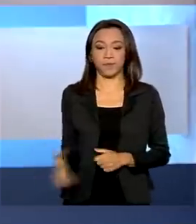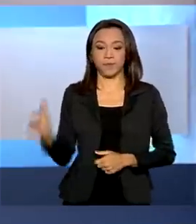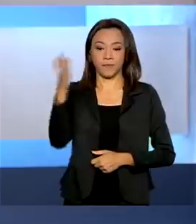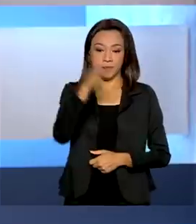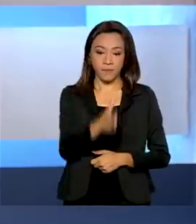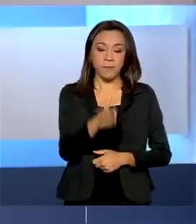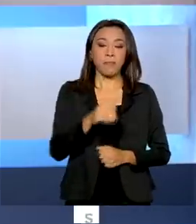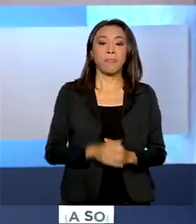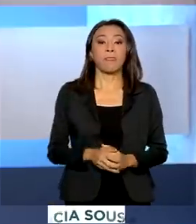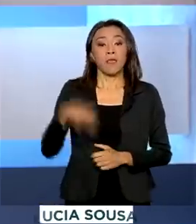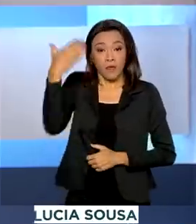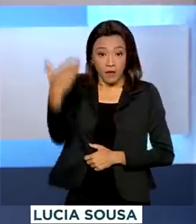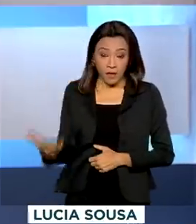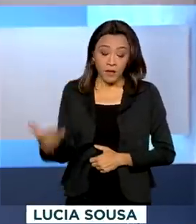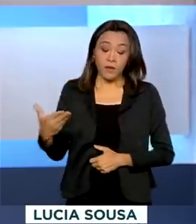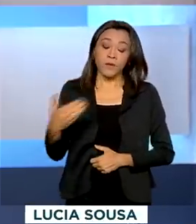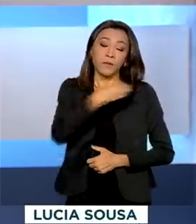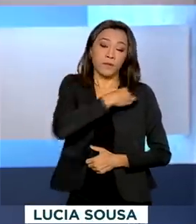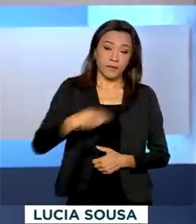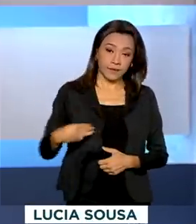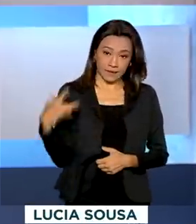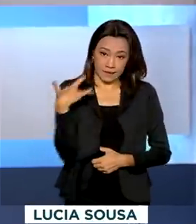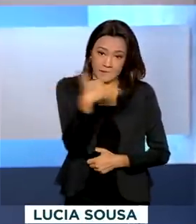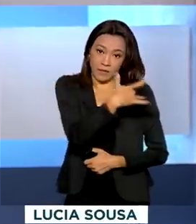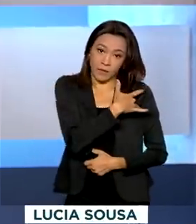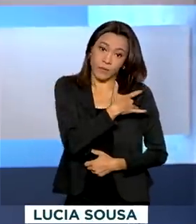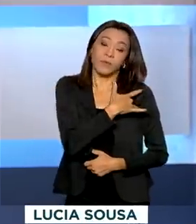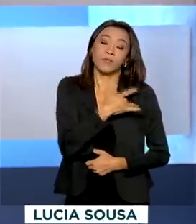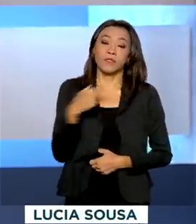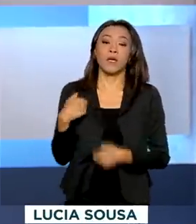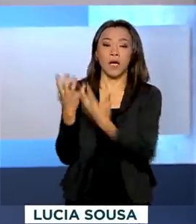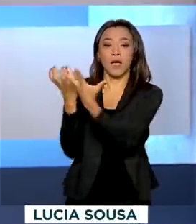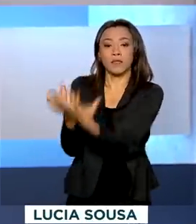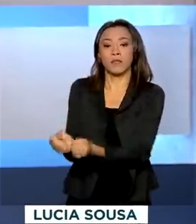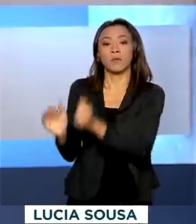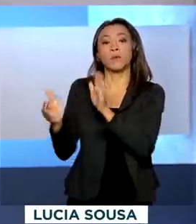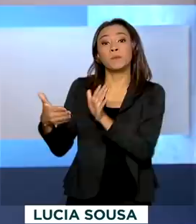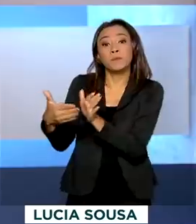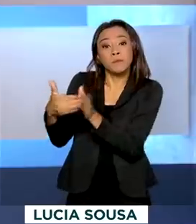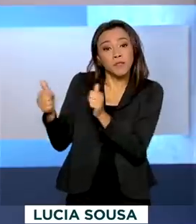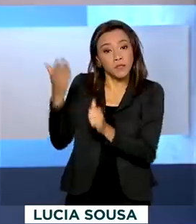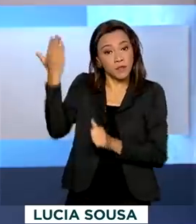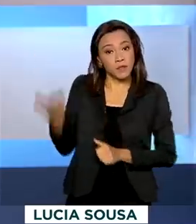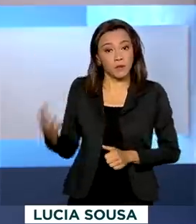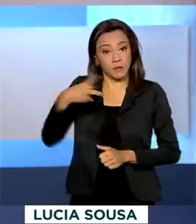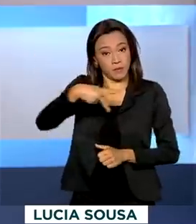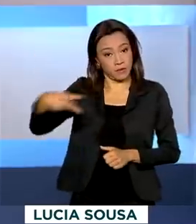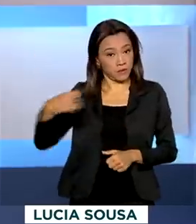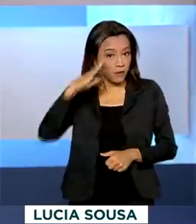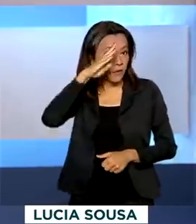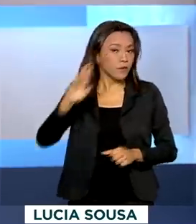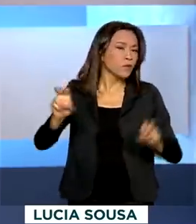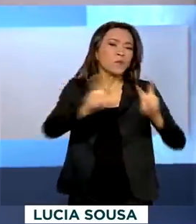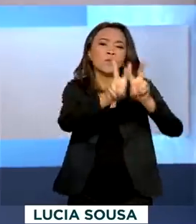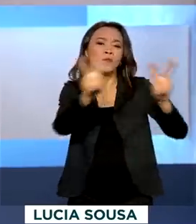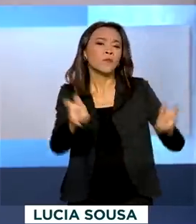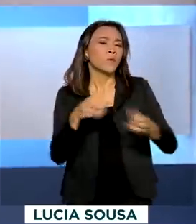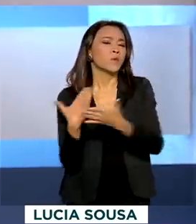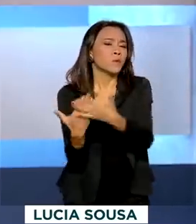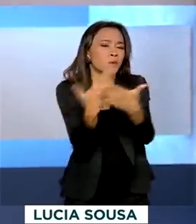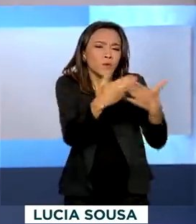ministro da Saúde, Marcelo Queiroga, recebeu o pedido do presidente da República, Jair Bolsonaro, para produzir um estudo sobre a